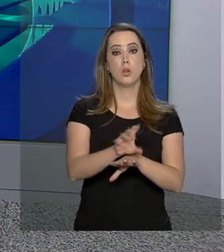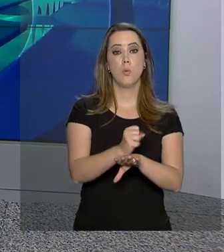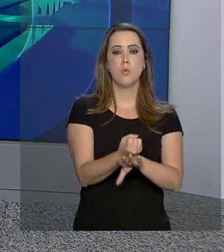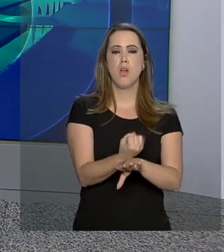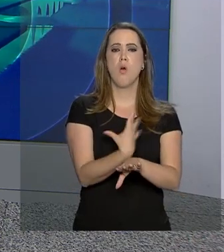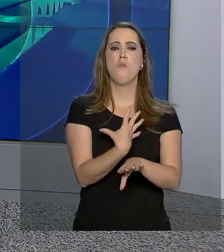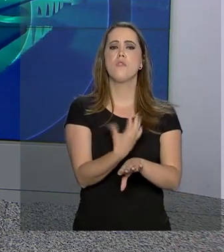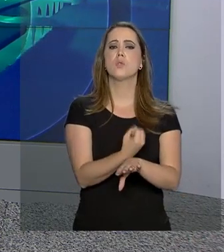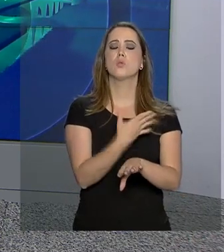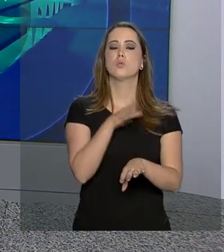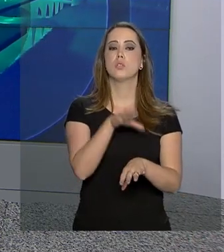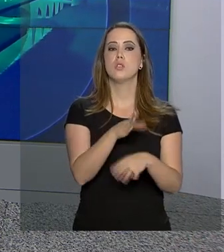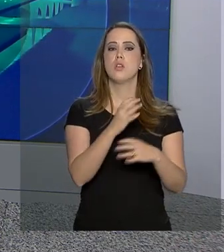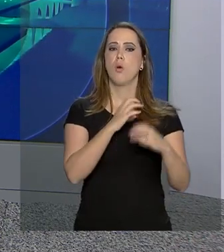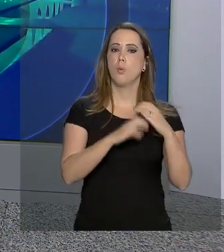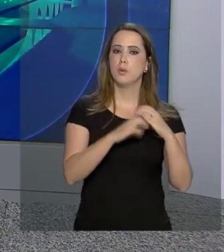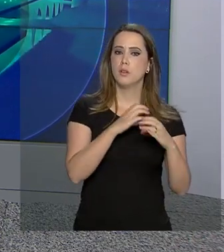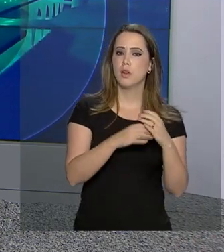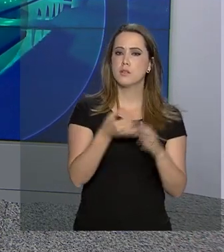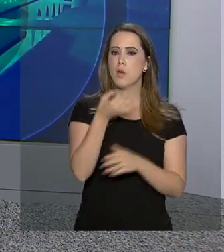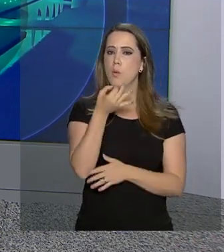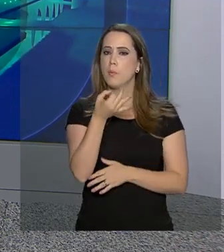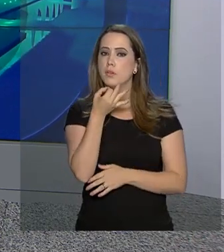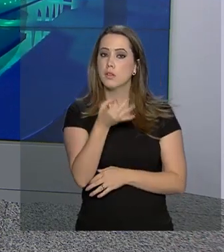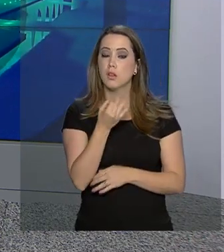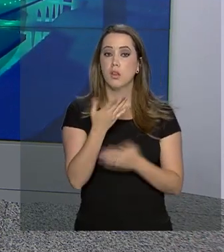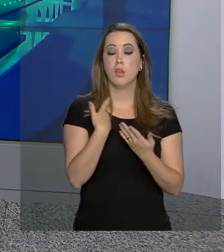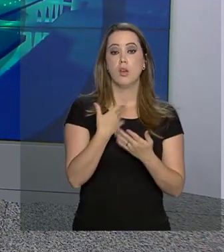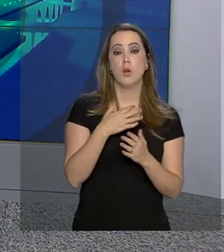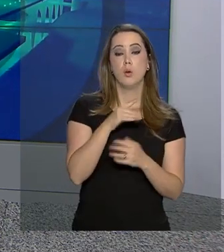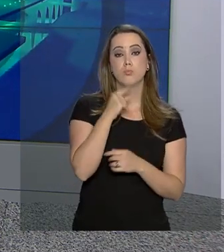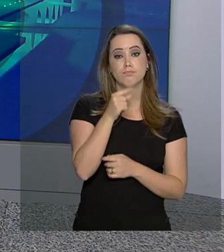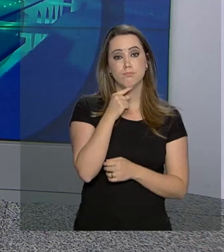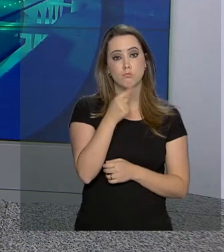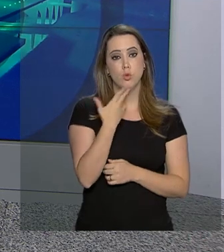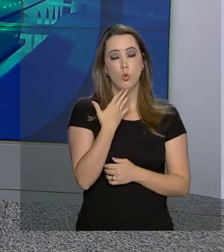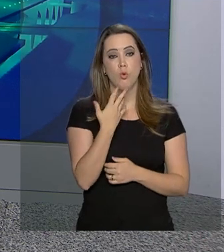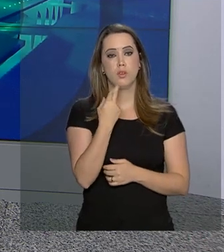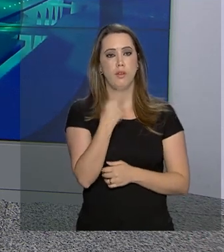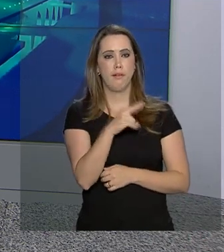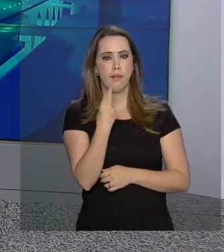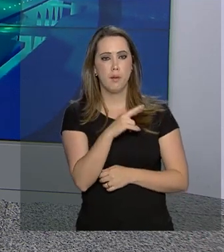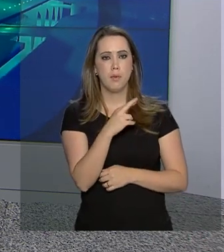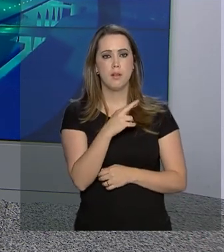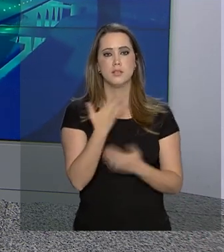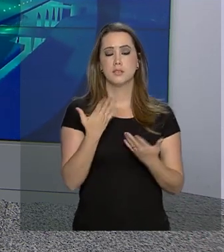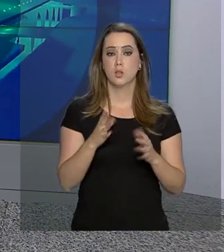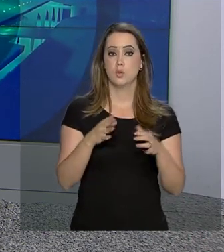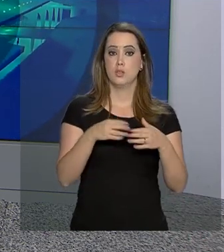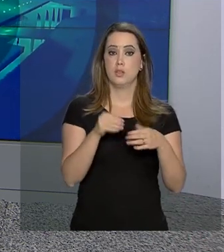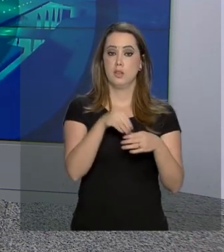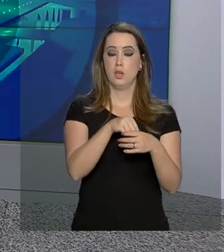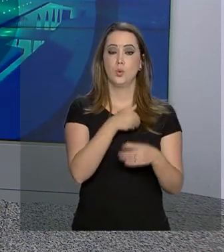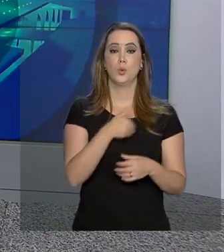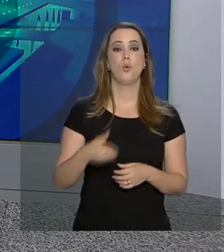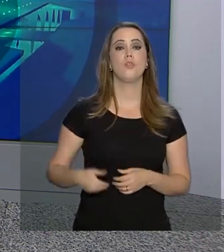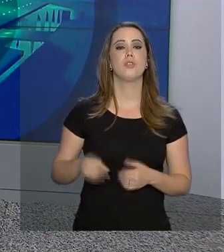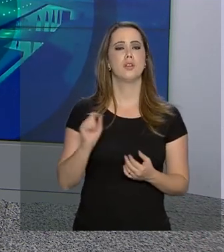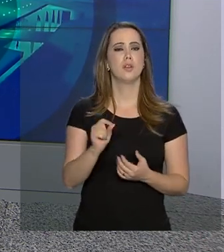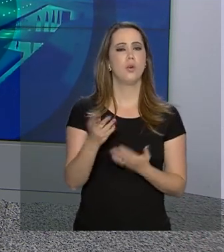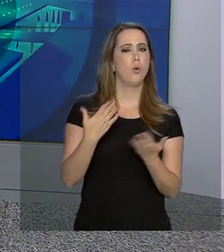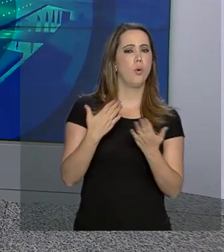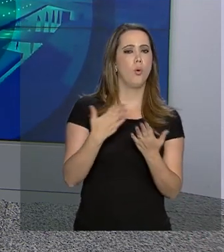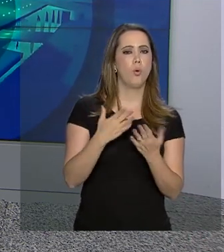aberto para a sociedade apresentar sugestões, elogios, reclamações e denúncias. No serviço público, funciona como uma